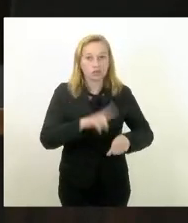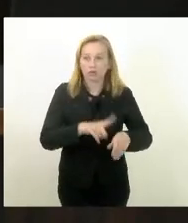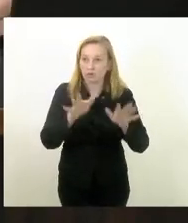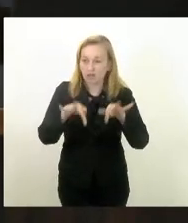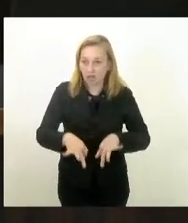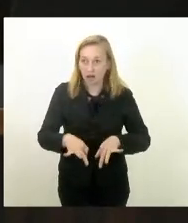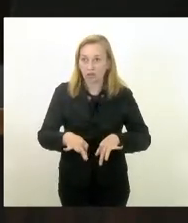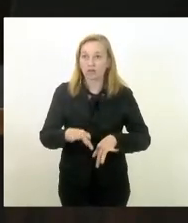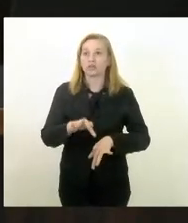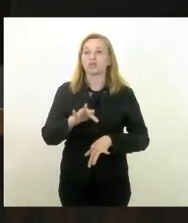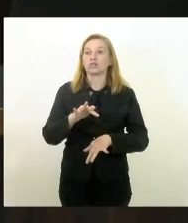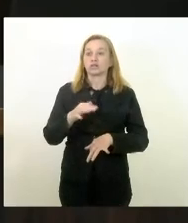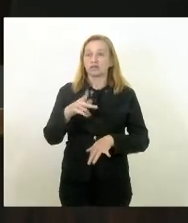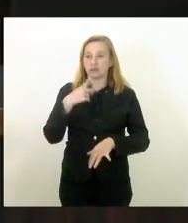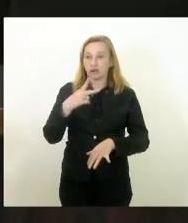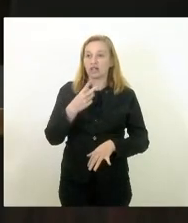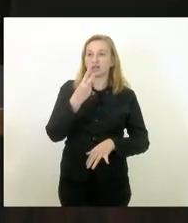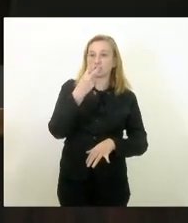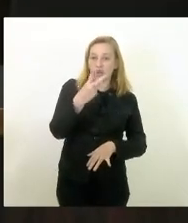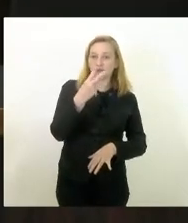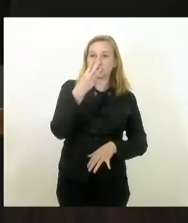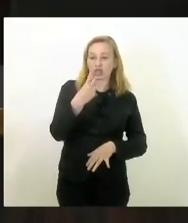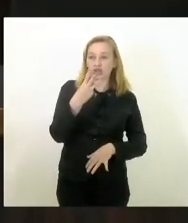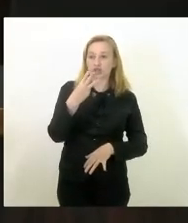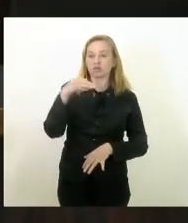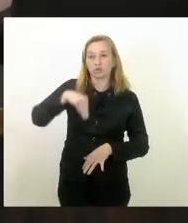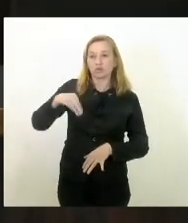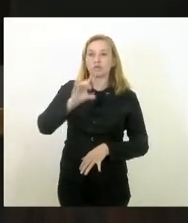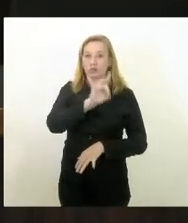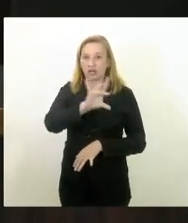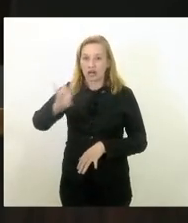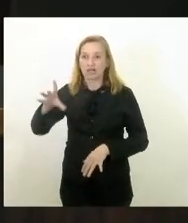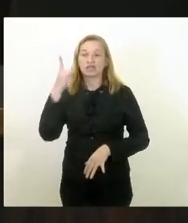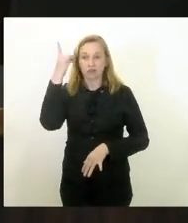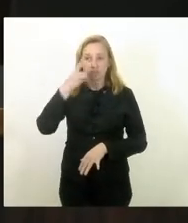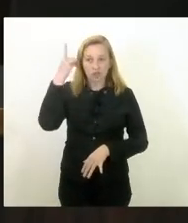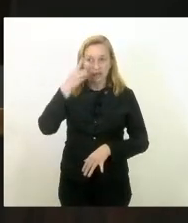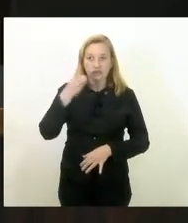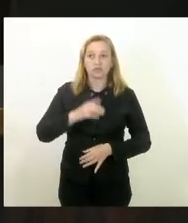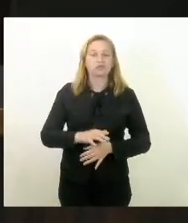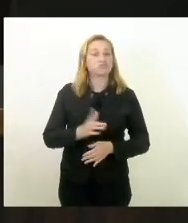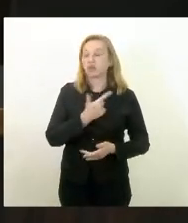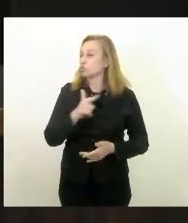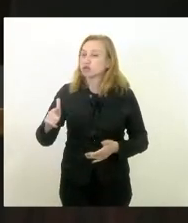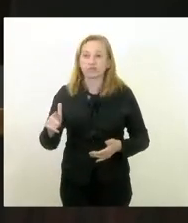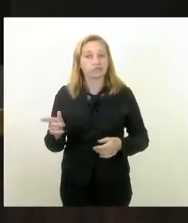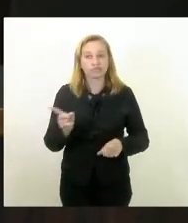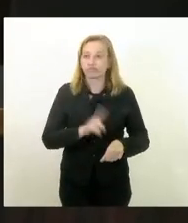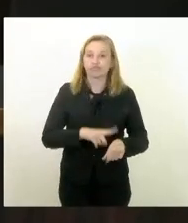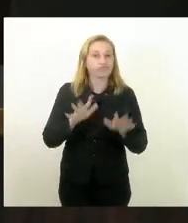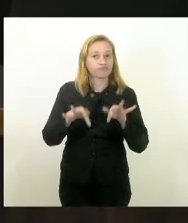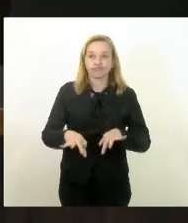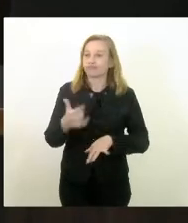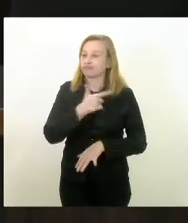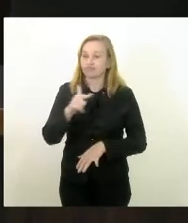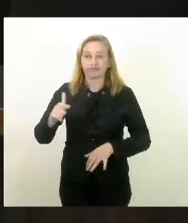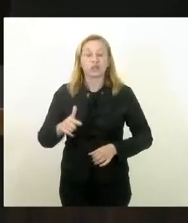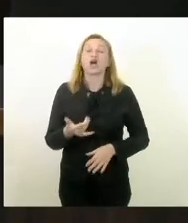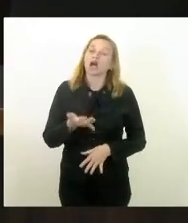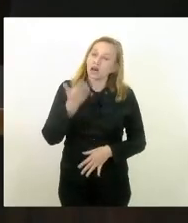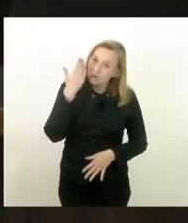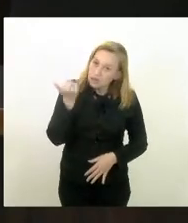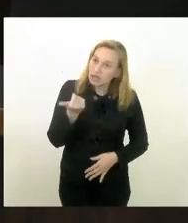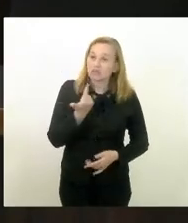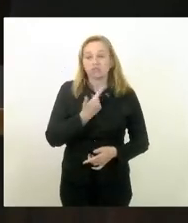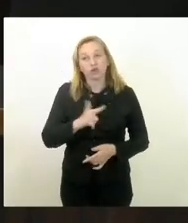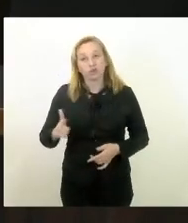final a gente antecipou dois, três minutos para cada deputado não, não tem expediente final eu sei mas